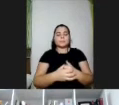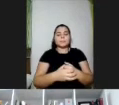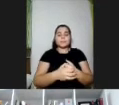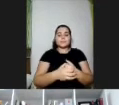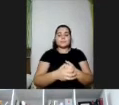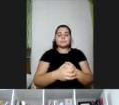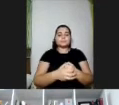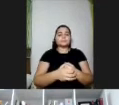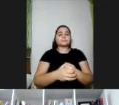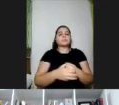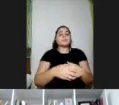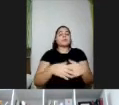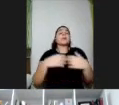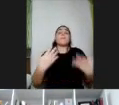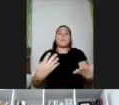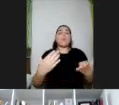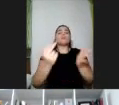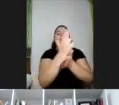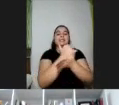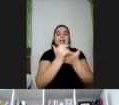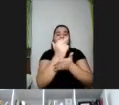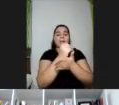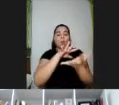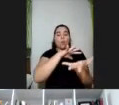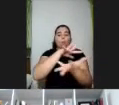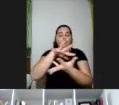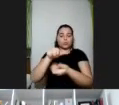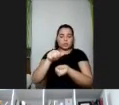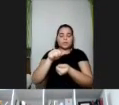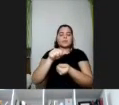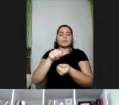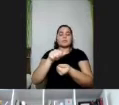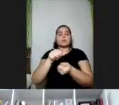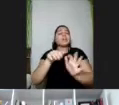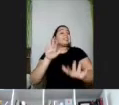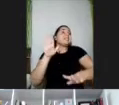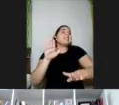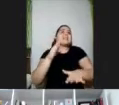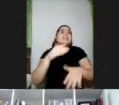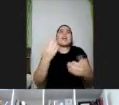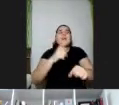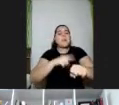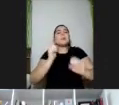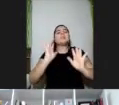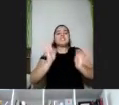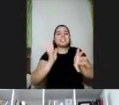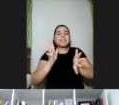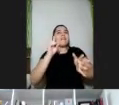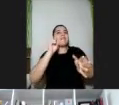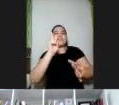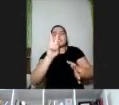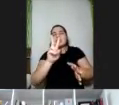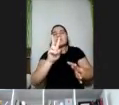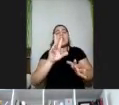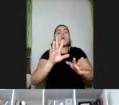E aí, bom, o desenho universal, todo mundo já, em algum momento, já ouviu falar sobre ele, a gente se associa